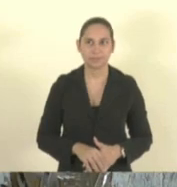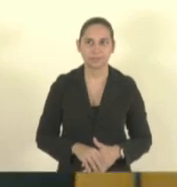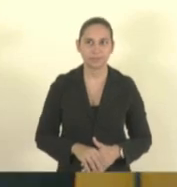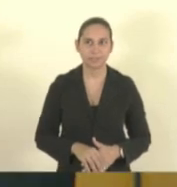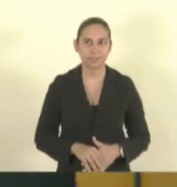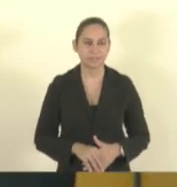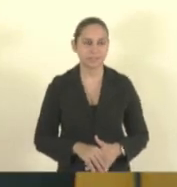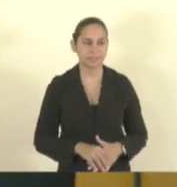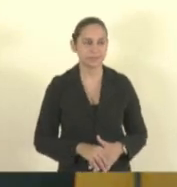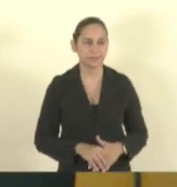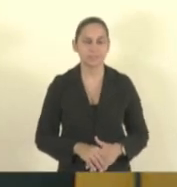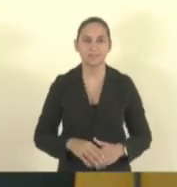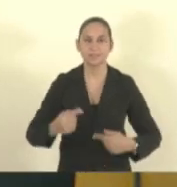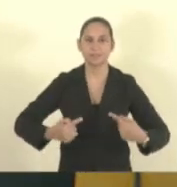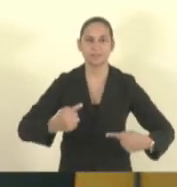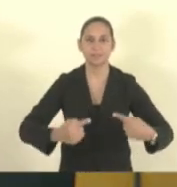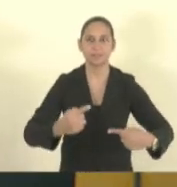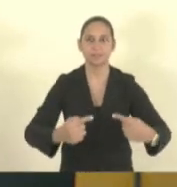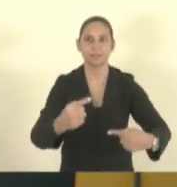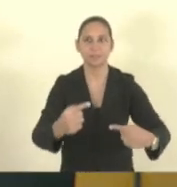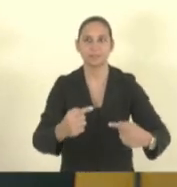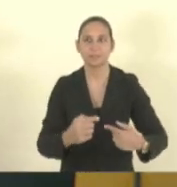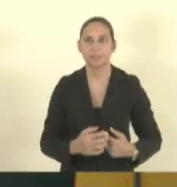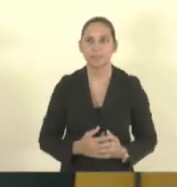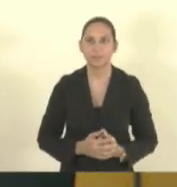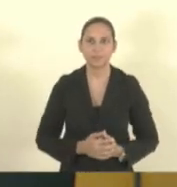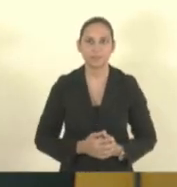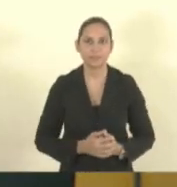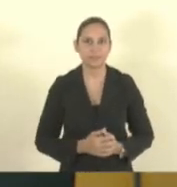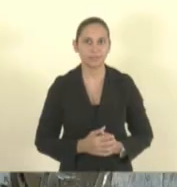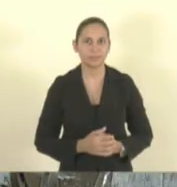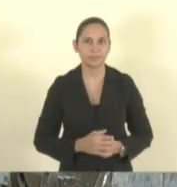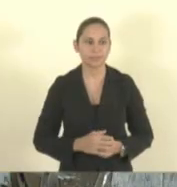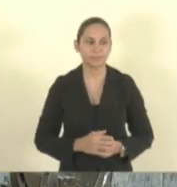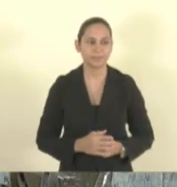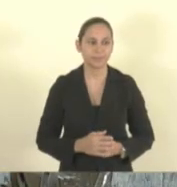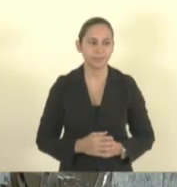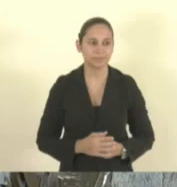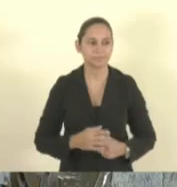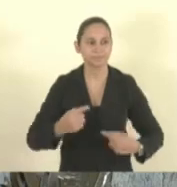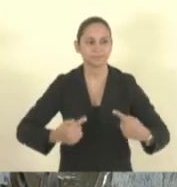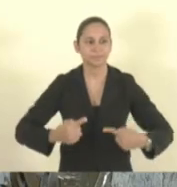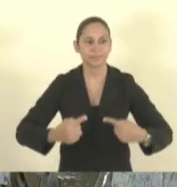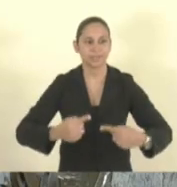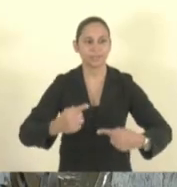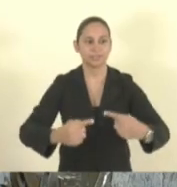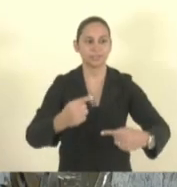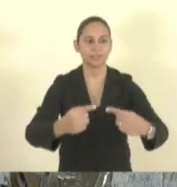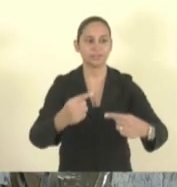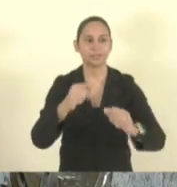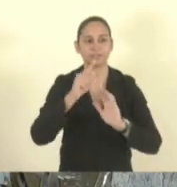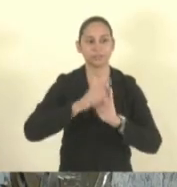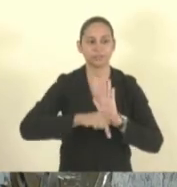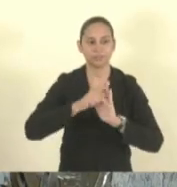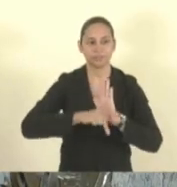Em discussão... Não, o deputado Tiago já relatou. Em discussão o projeto, então,